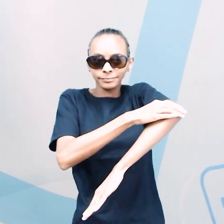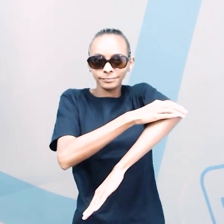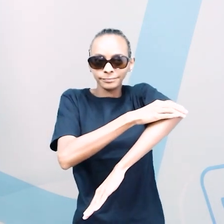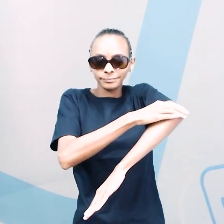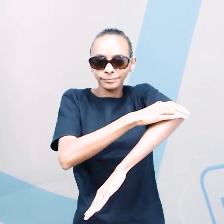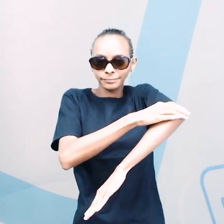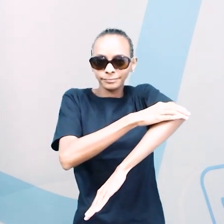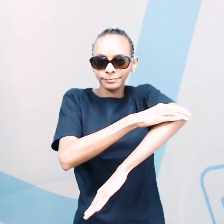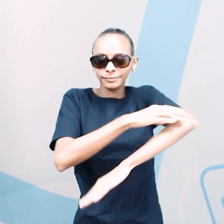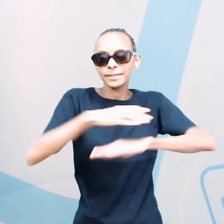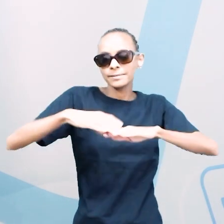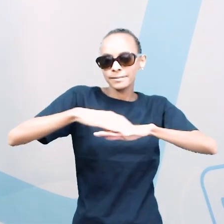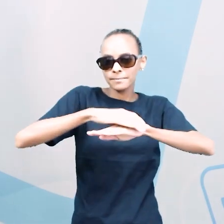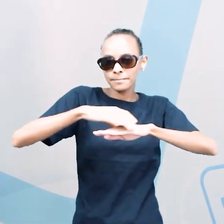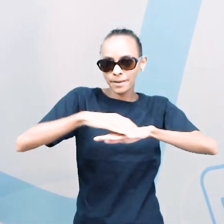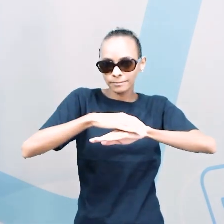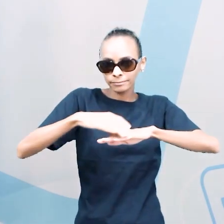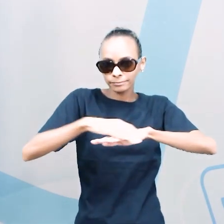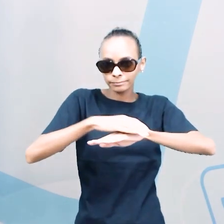Shoes.